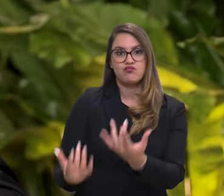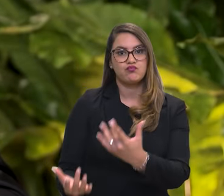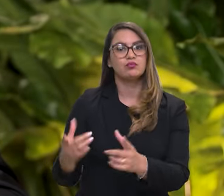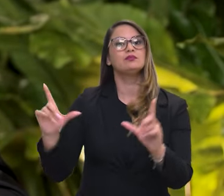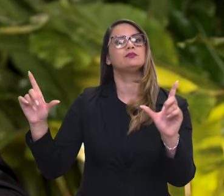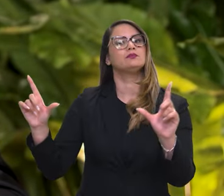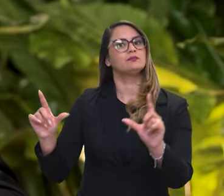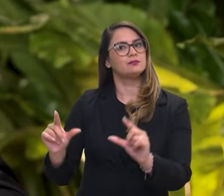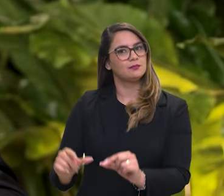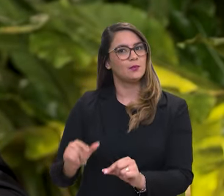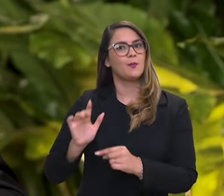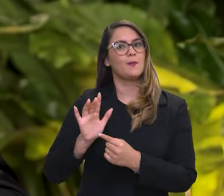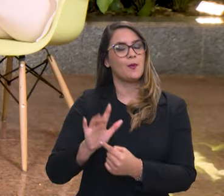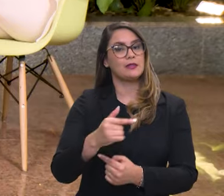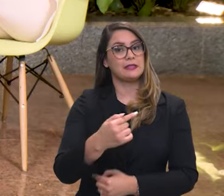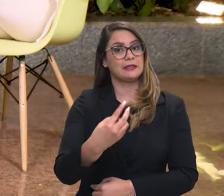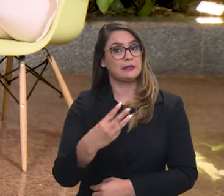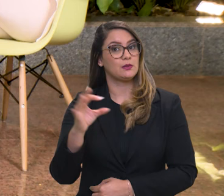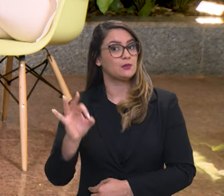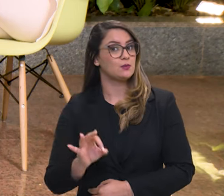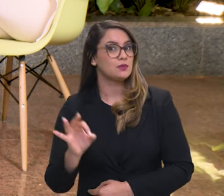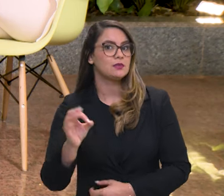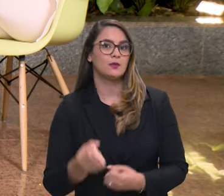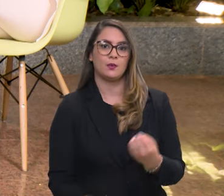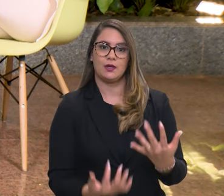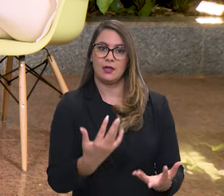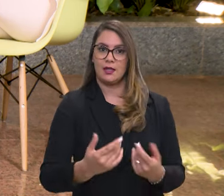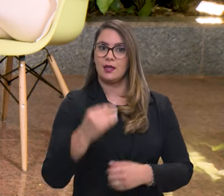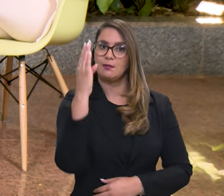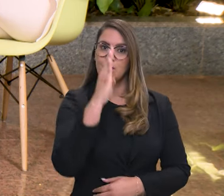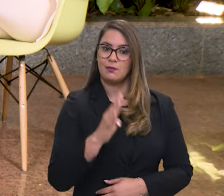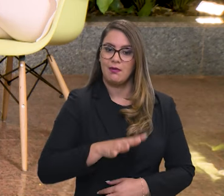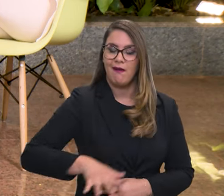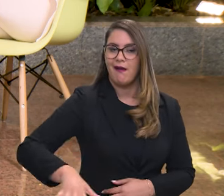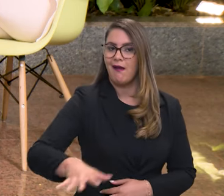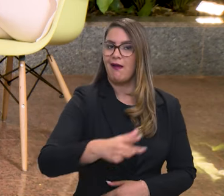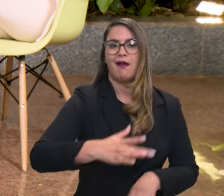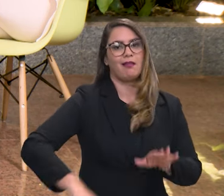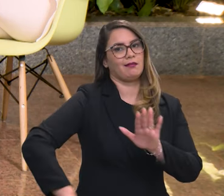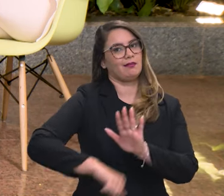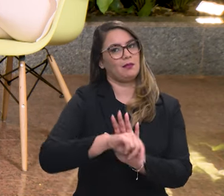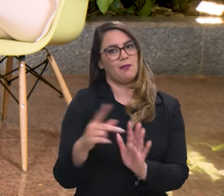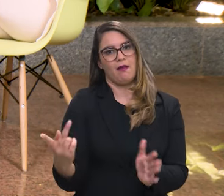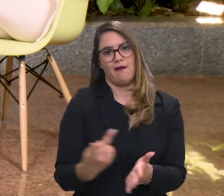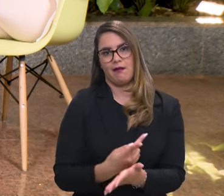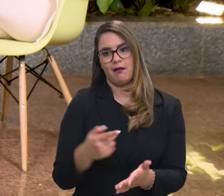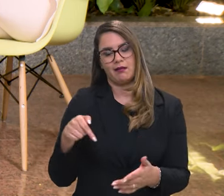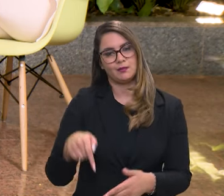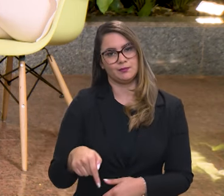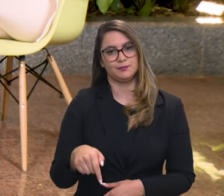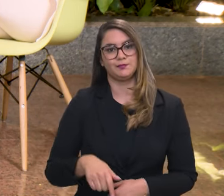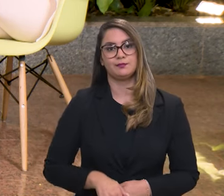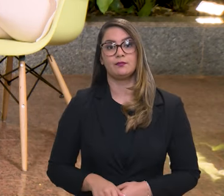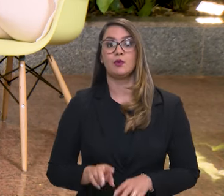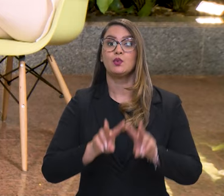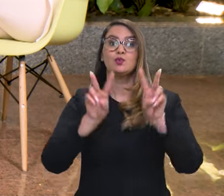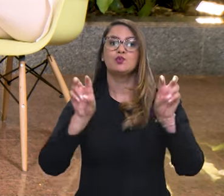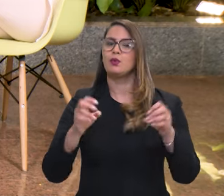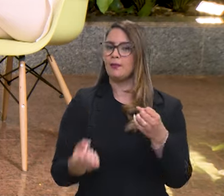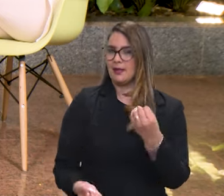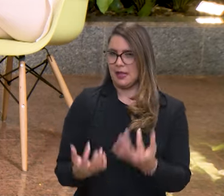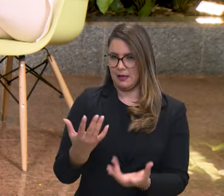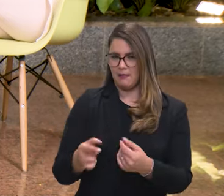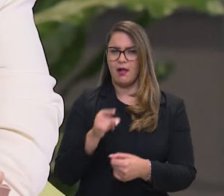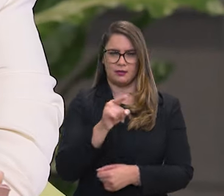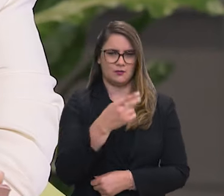do que queima no Brasil é área desmatada ilegalmente. Em relação a queimadas, então, já que o senhor tocou nesse assunto,